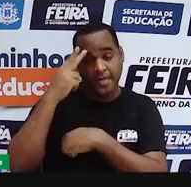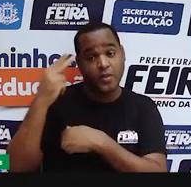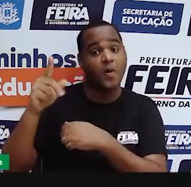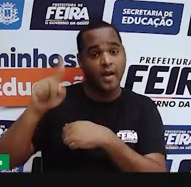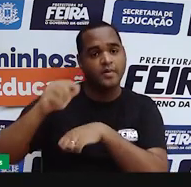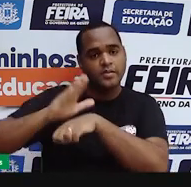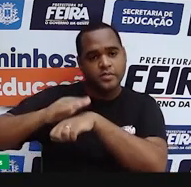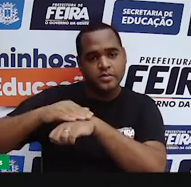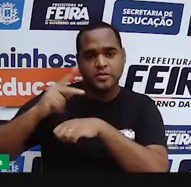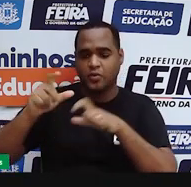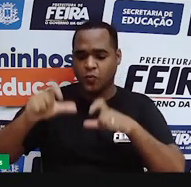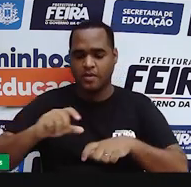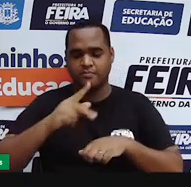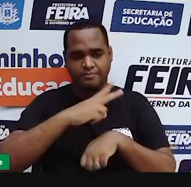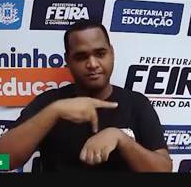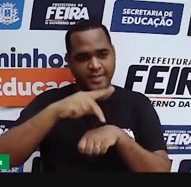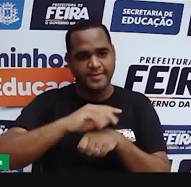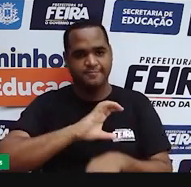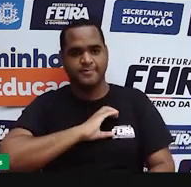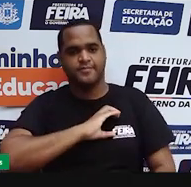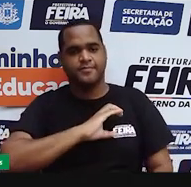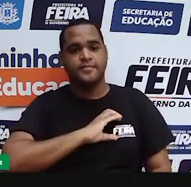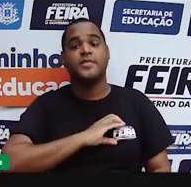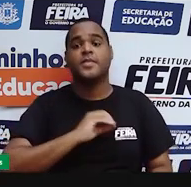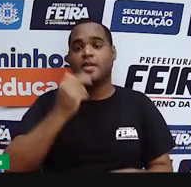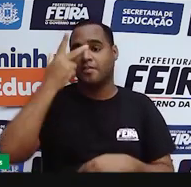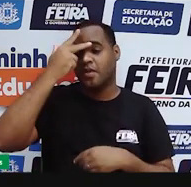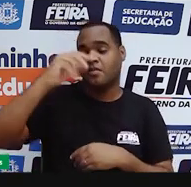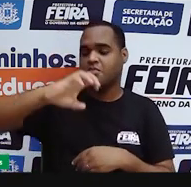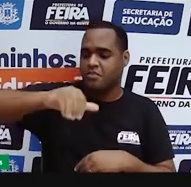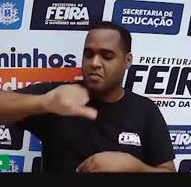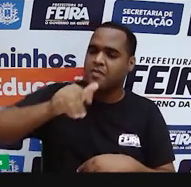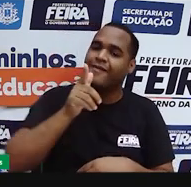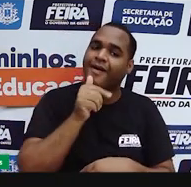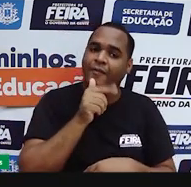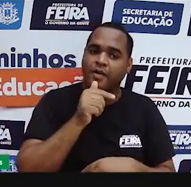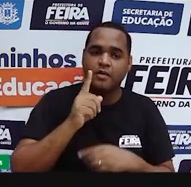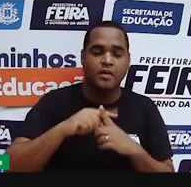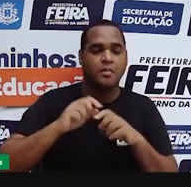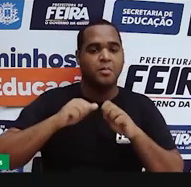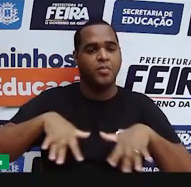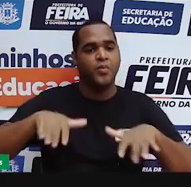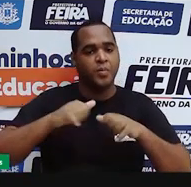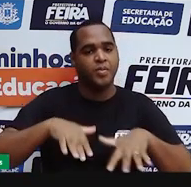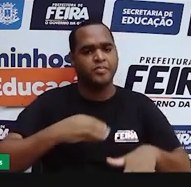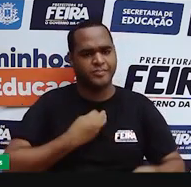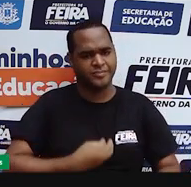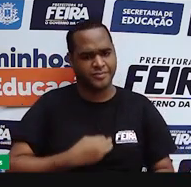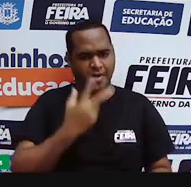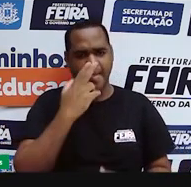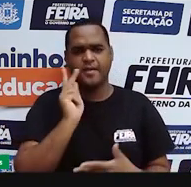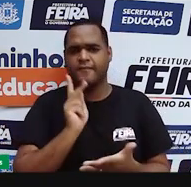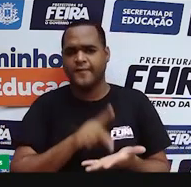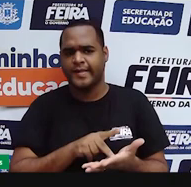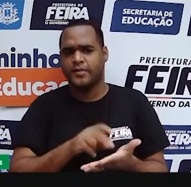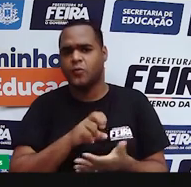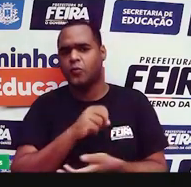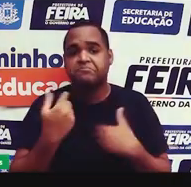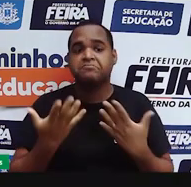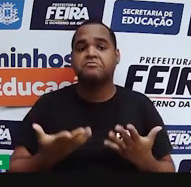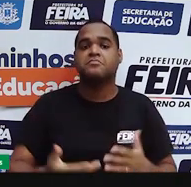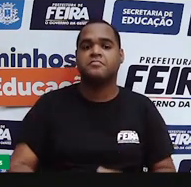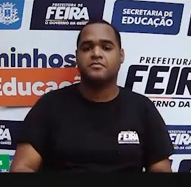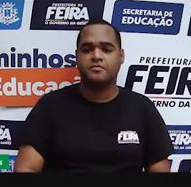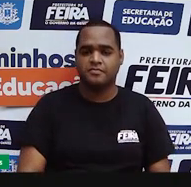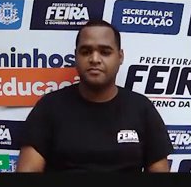Canadá as pessoas abriram a torneira e simplesmente saiu água rosa. Vocês acham que isso é fake ou vocês acham que isso é fato?